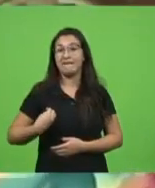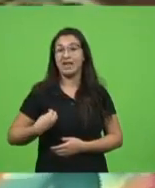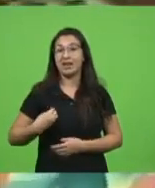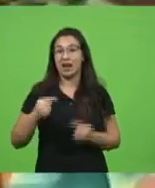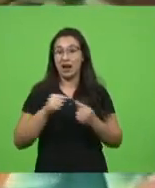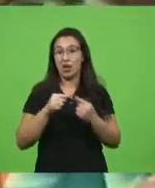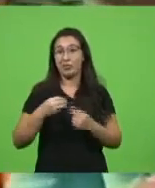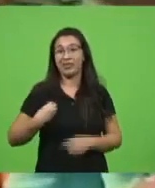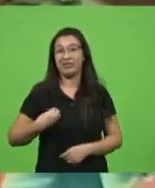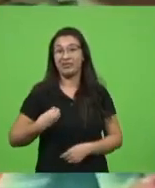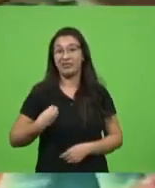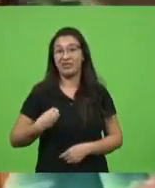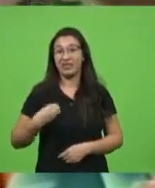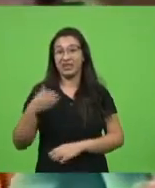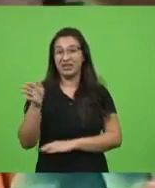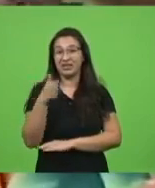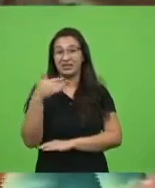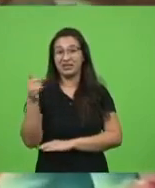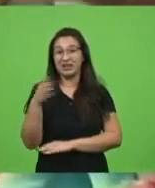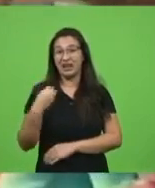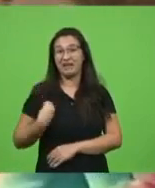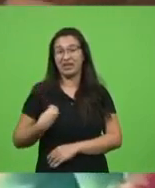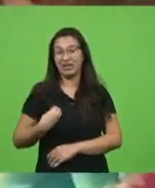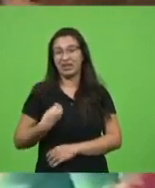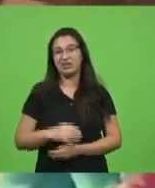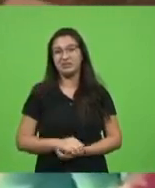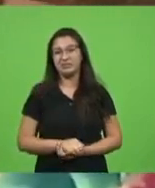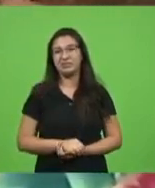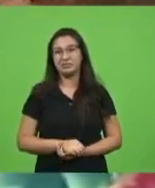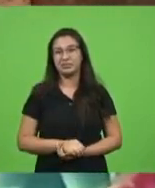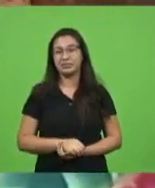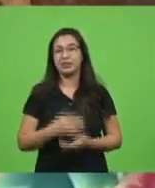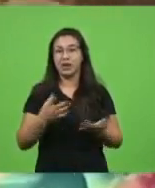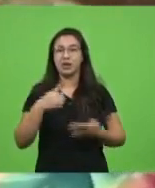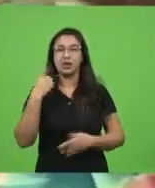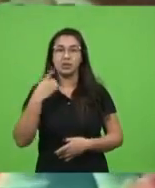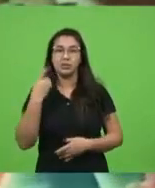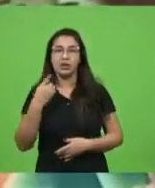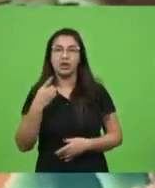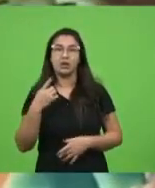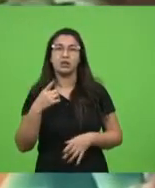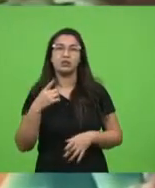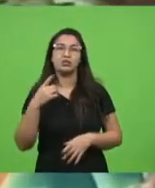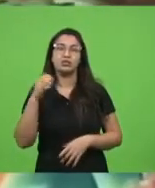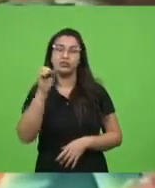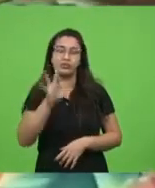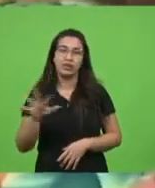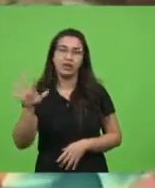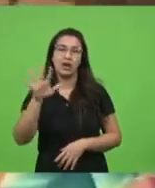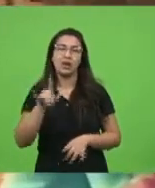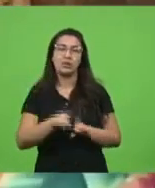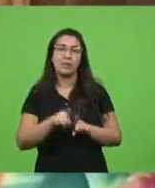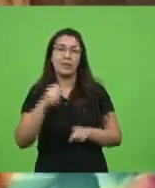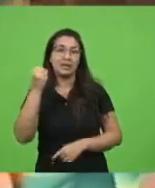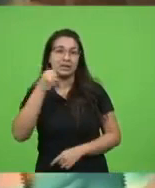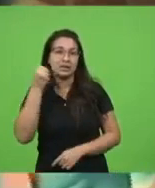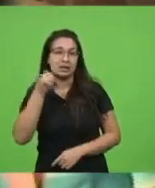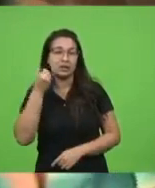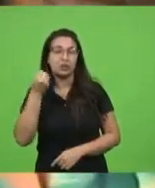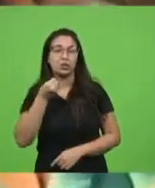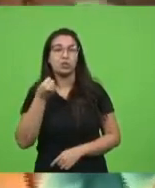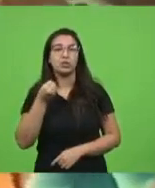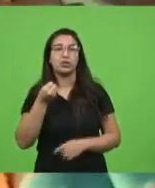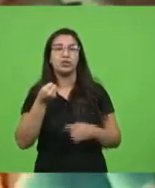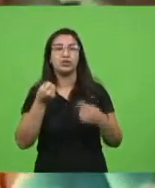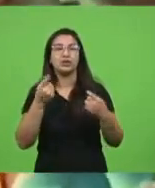Os deputados, voltando, os deputados federais, senadores, serão fundamentais no processo de transformação